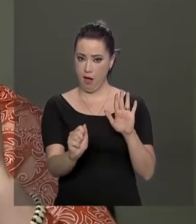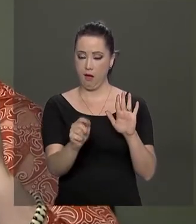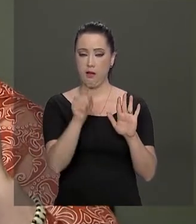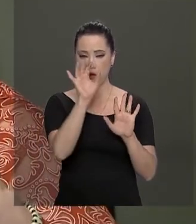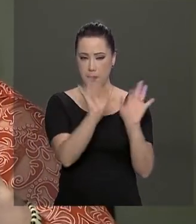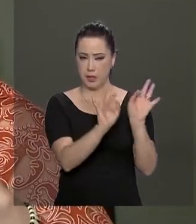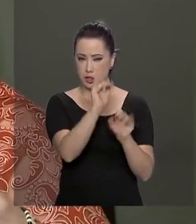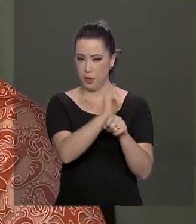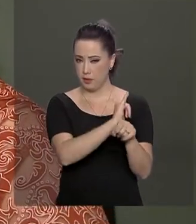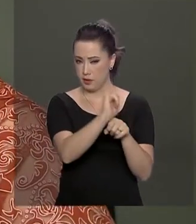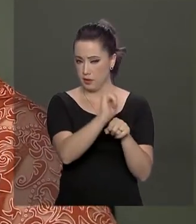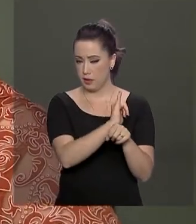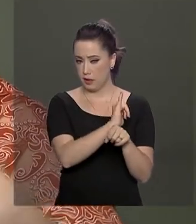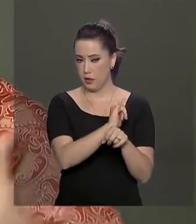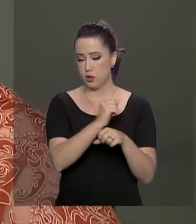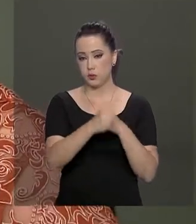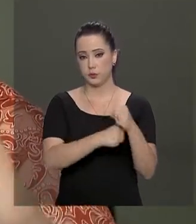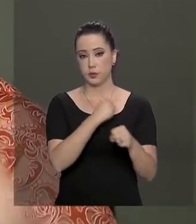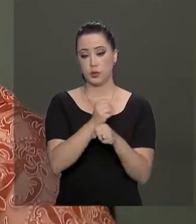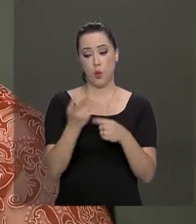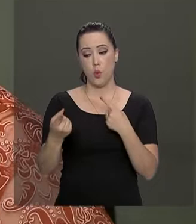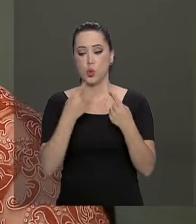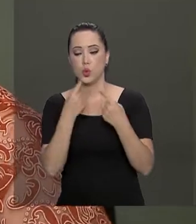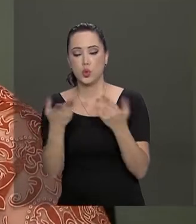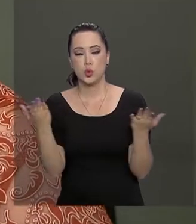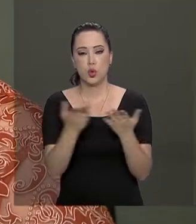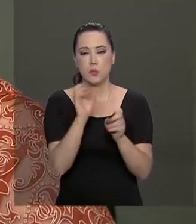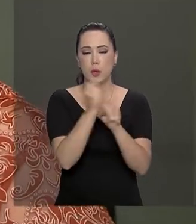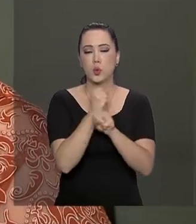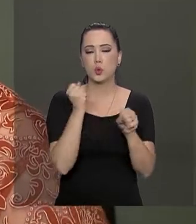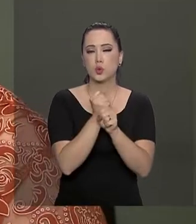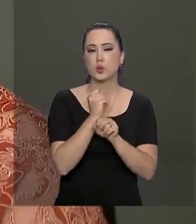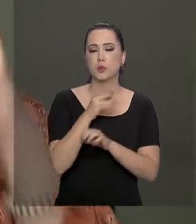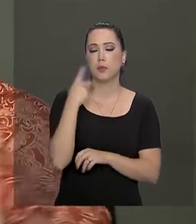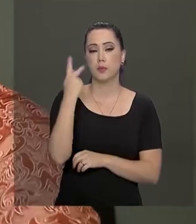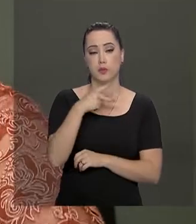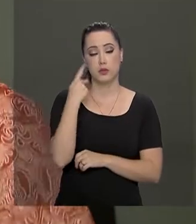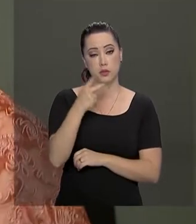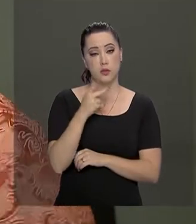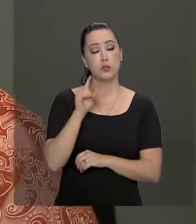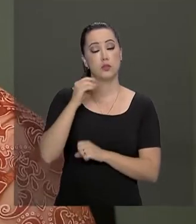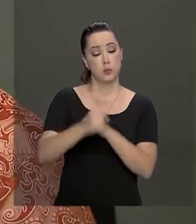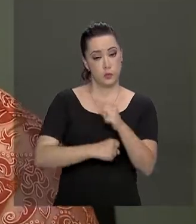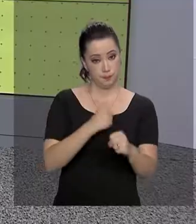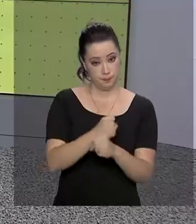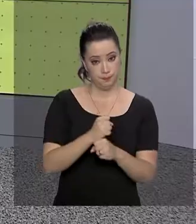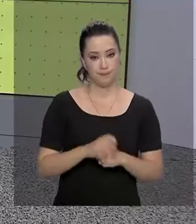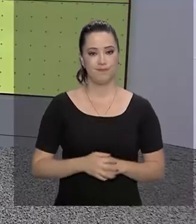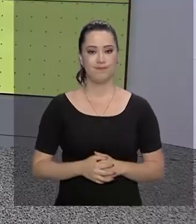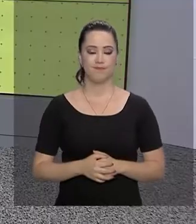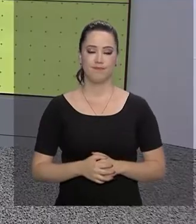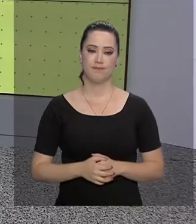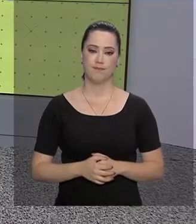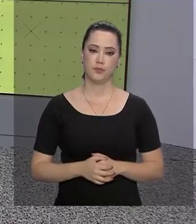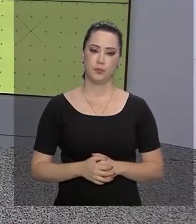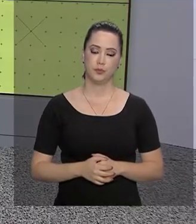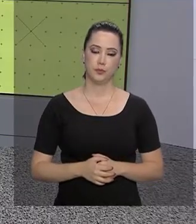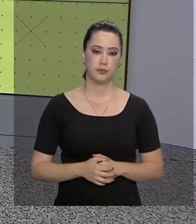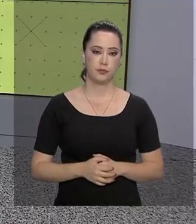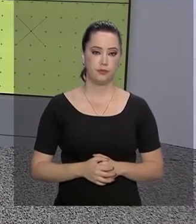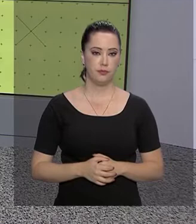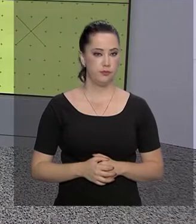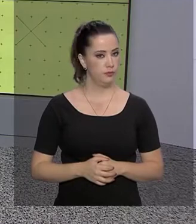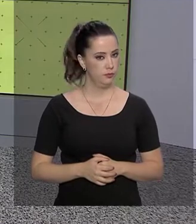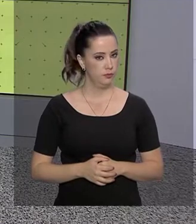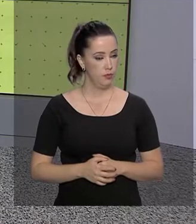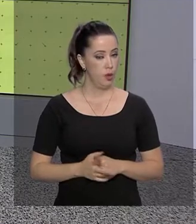Então, a discussão hoje é para nos subsidiar para a construção de políticas públicas já para o próximo ano. O presidente Jair